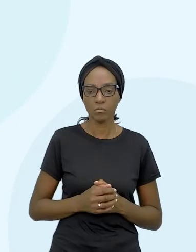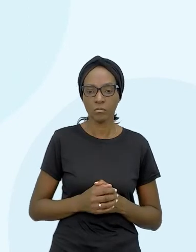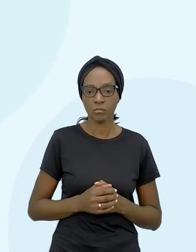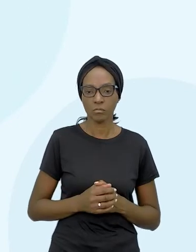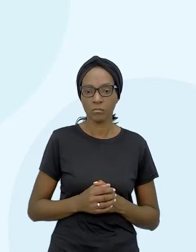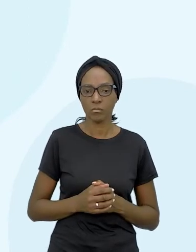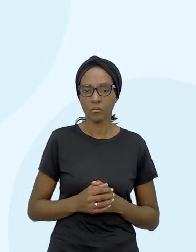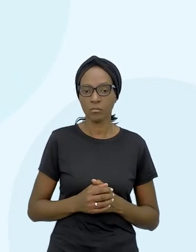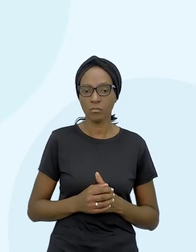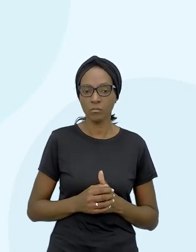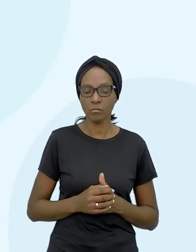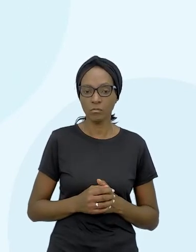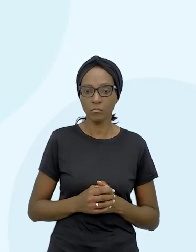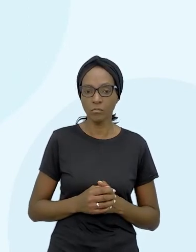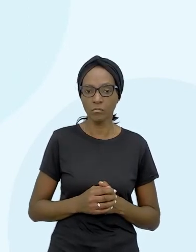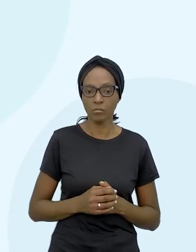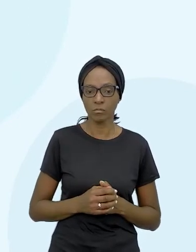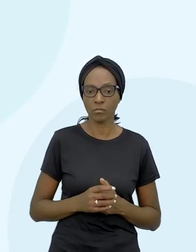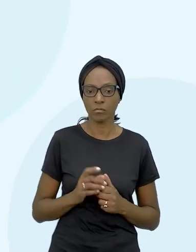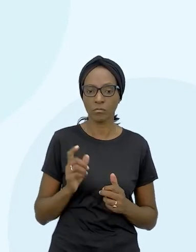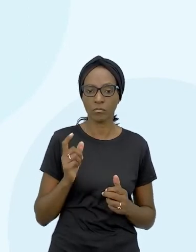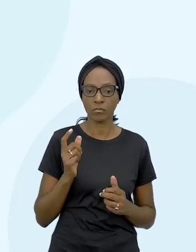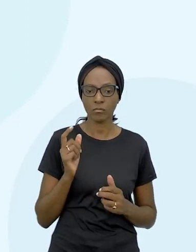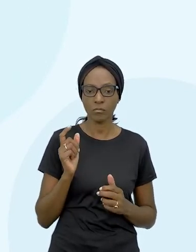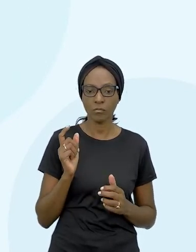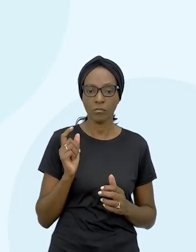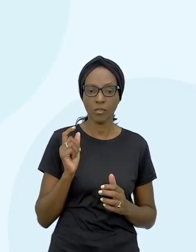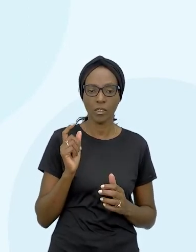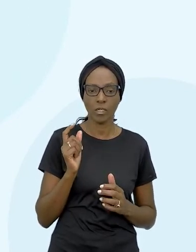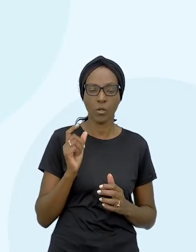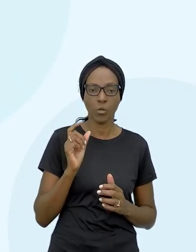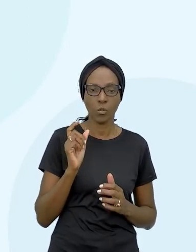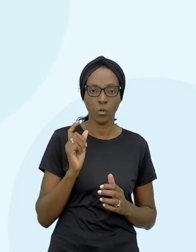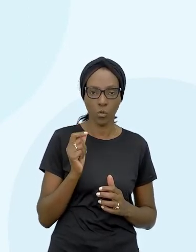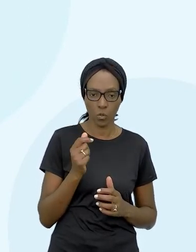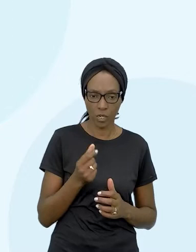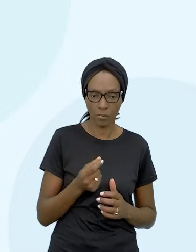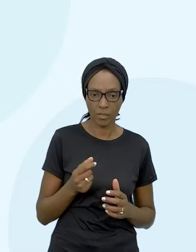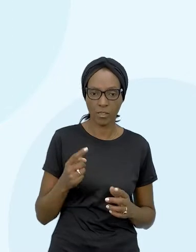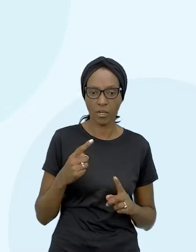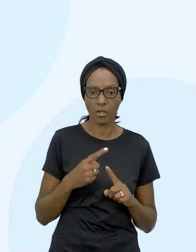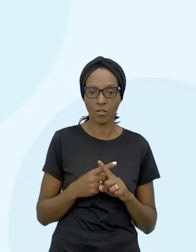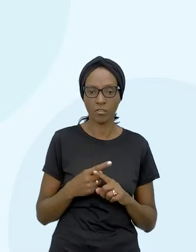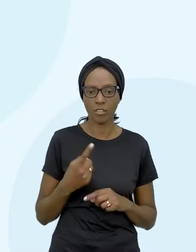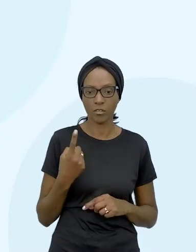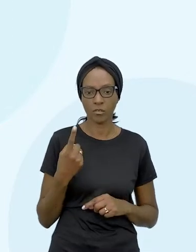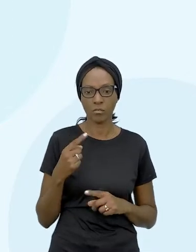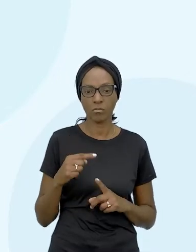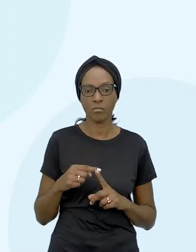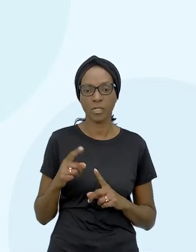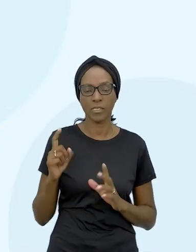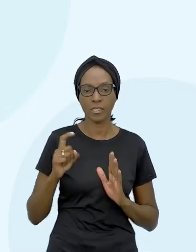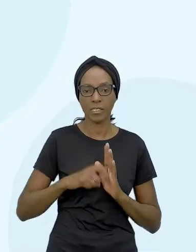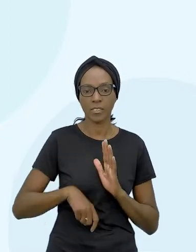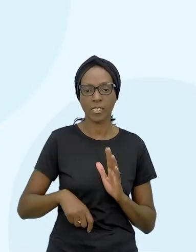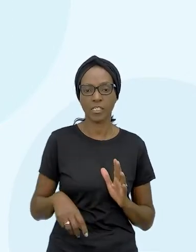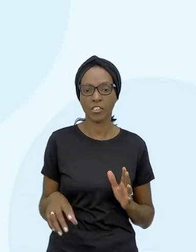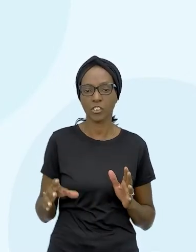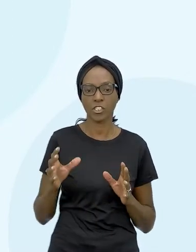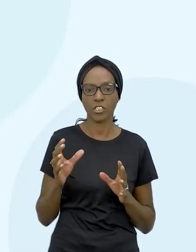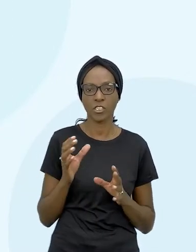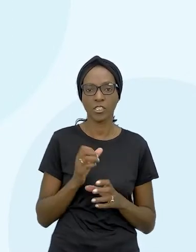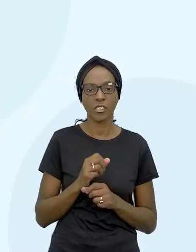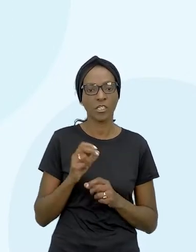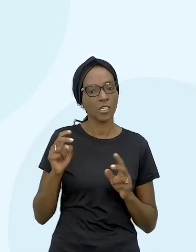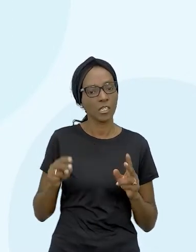então aqui o capital vezes 1 mais a taxa elevado ao N que é o mês